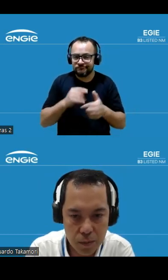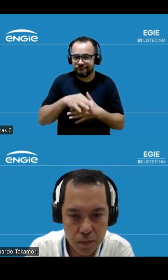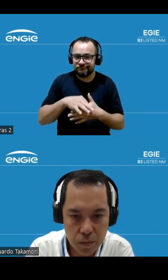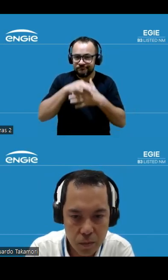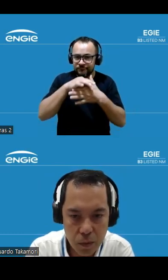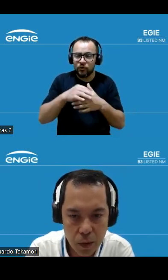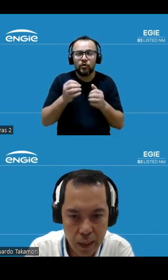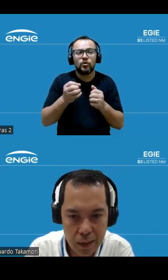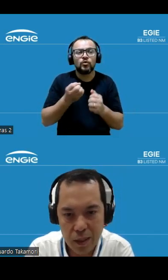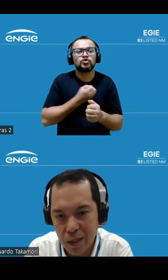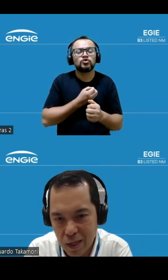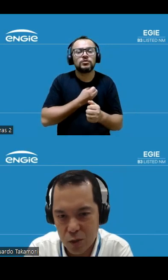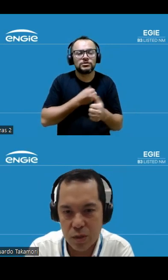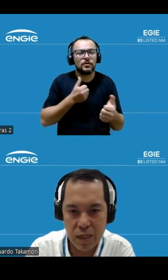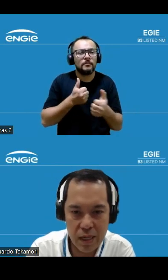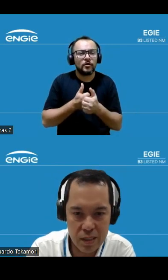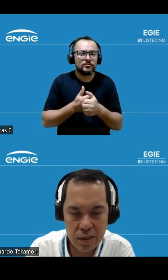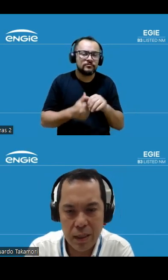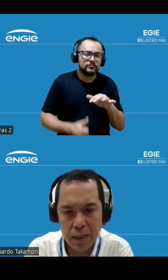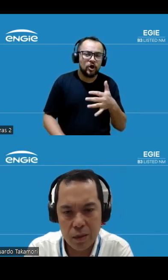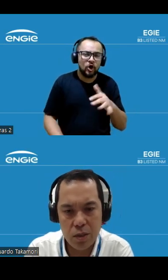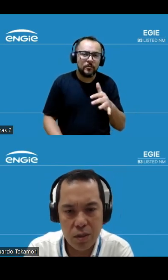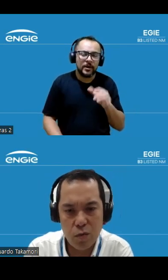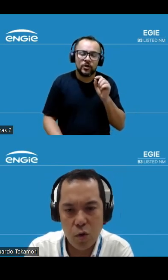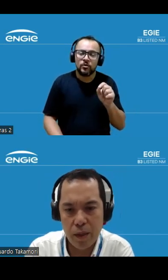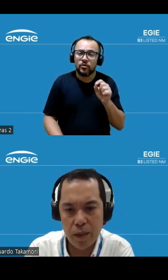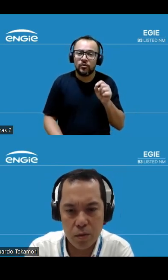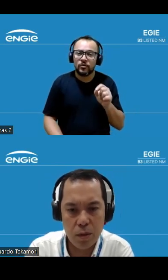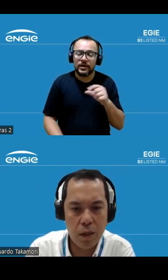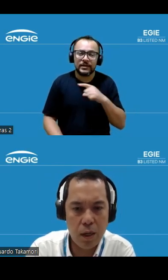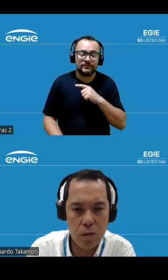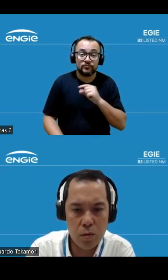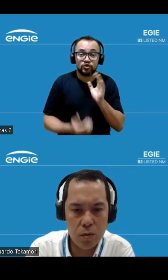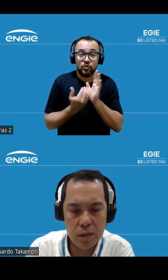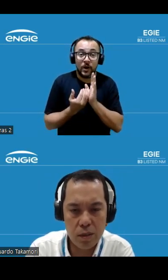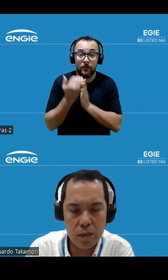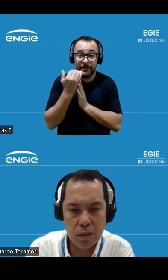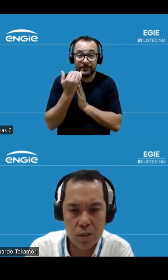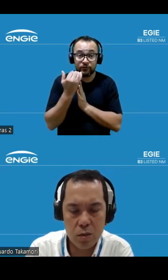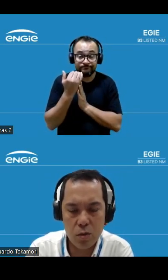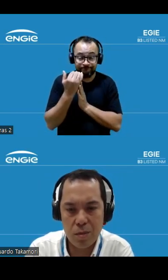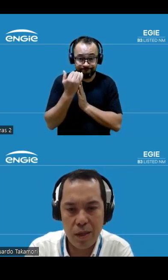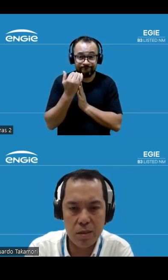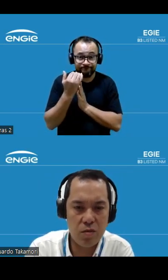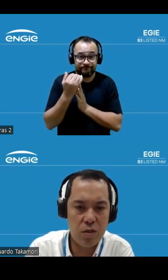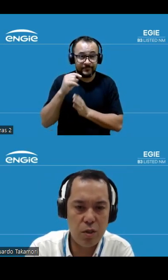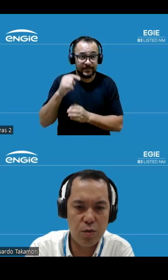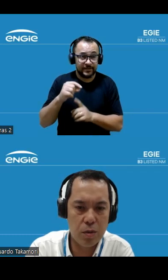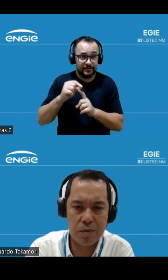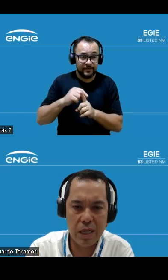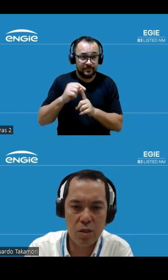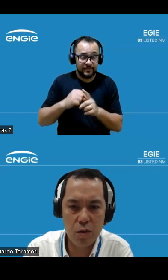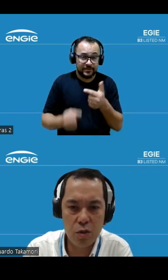próximos entre as duas classes, né? Então, a gente teve um aumento ao longo desses 12 meses de